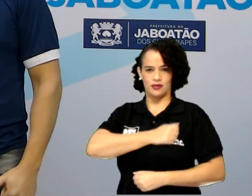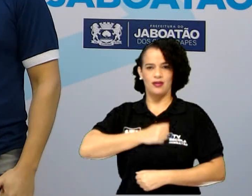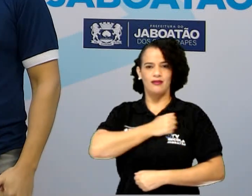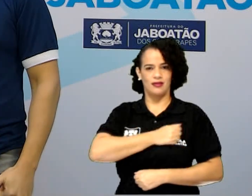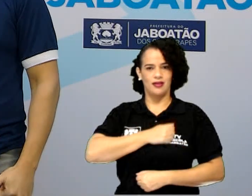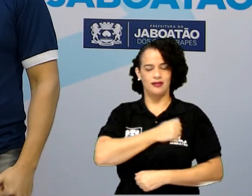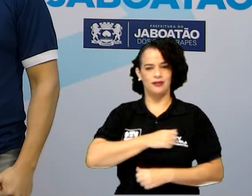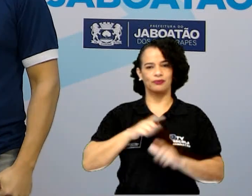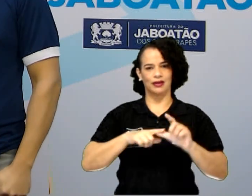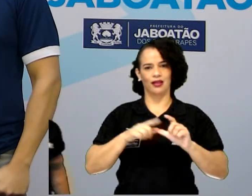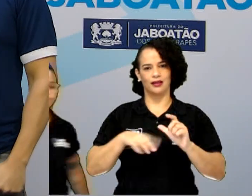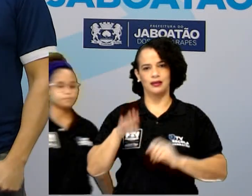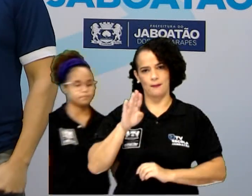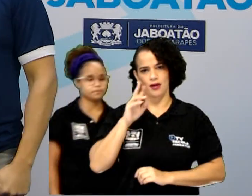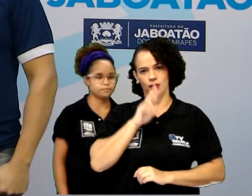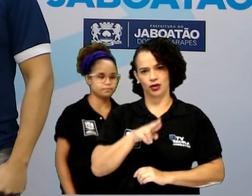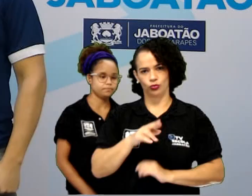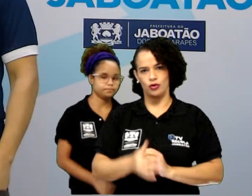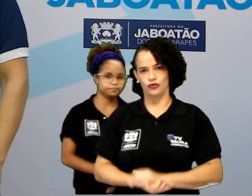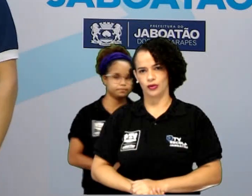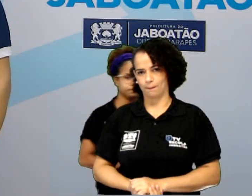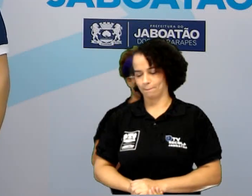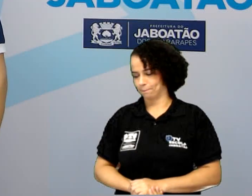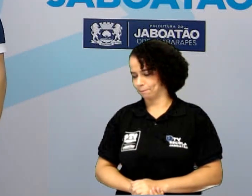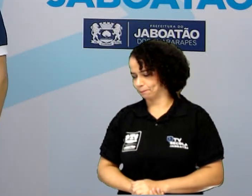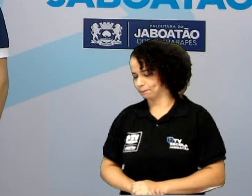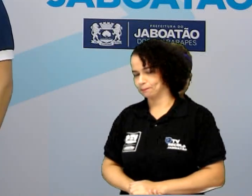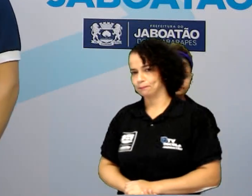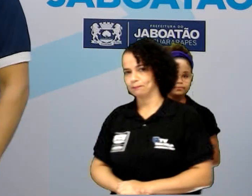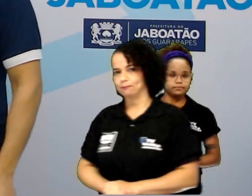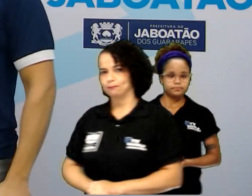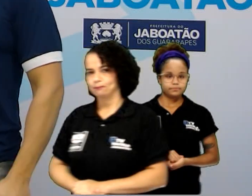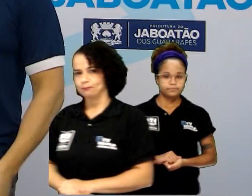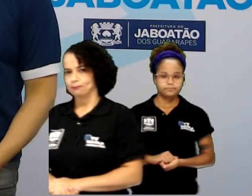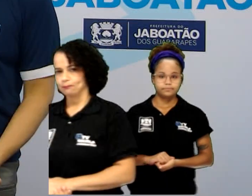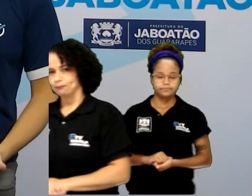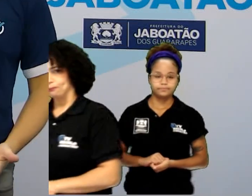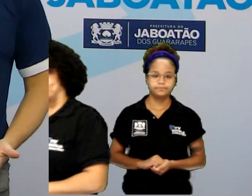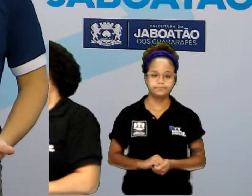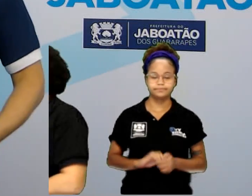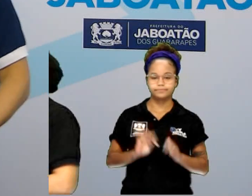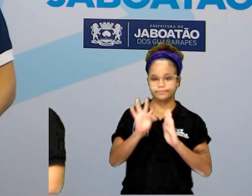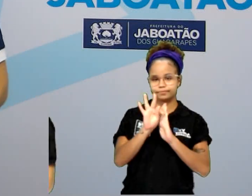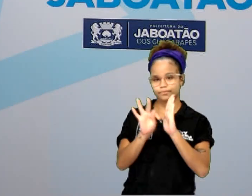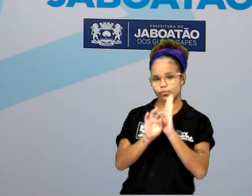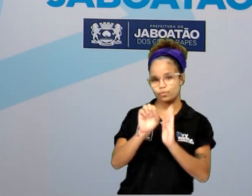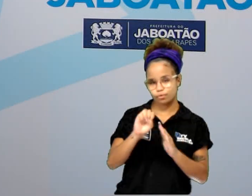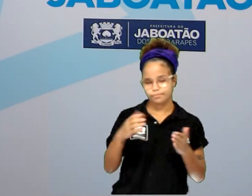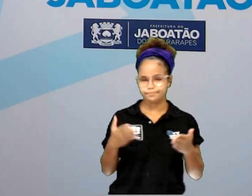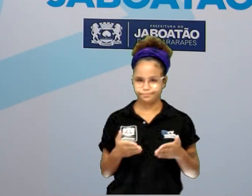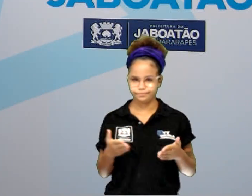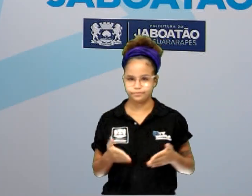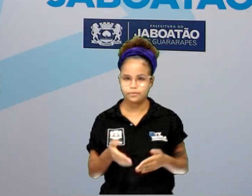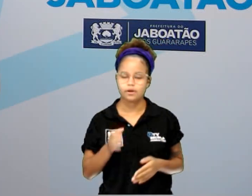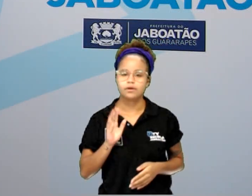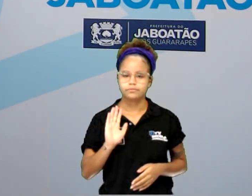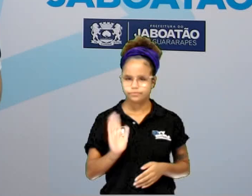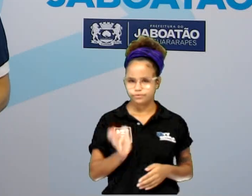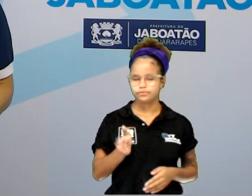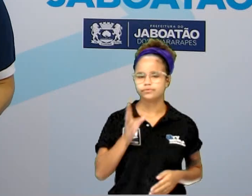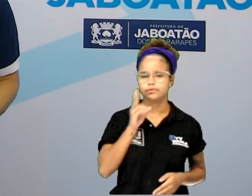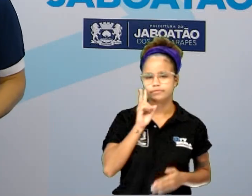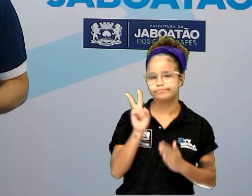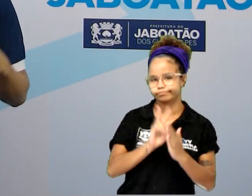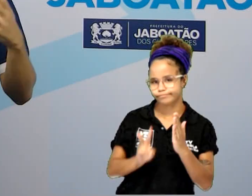como resposta, ok? Vamos avante, pessoal, vamos seguindo aí. O texto 8 agora também é um texto que nós já lemos em outro